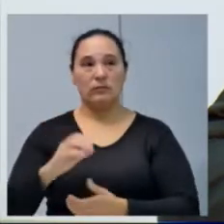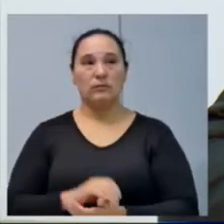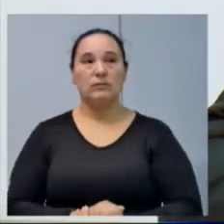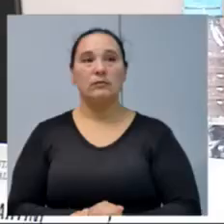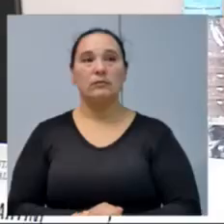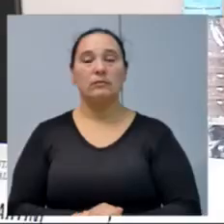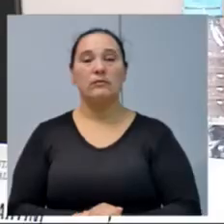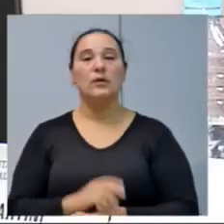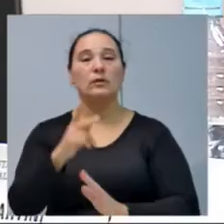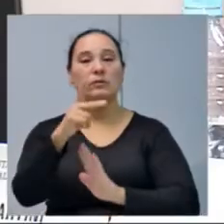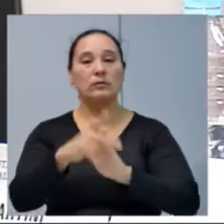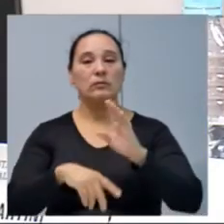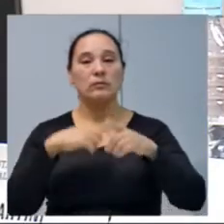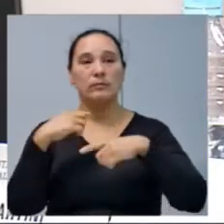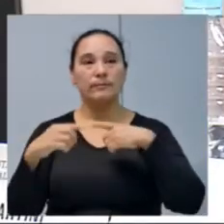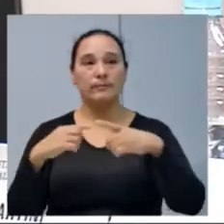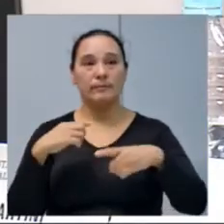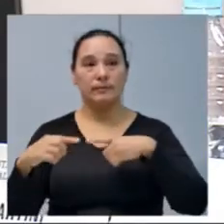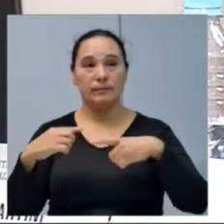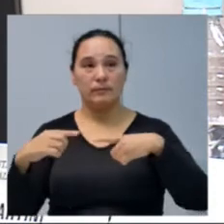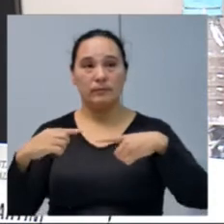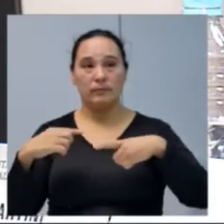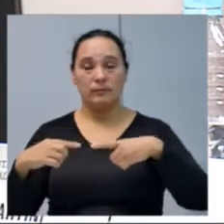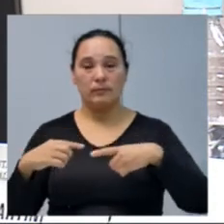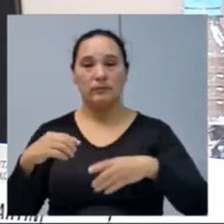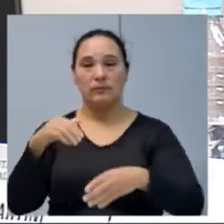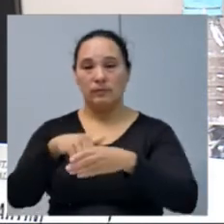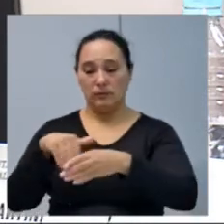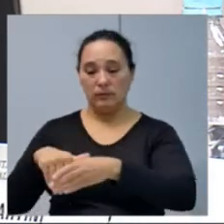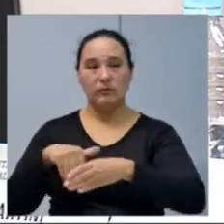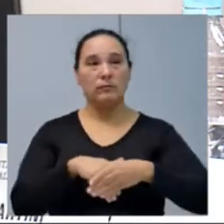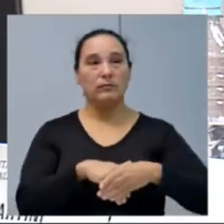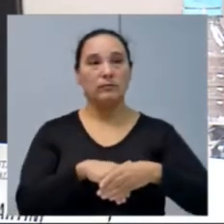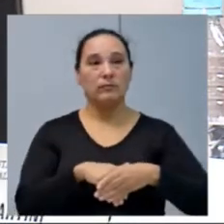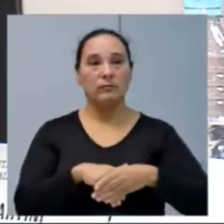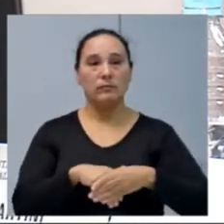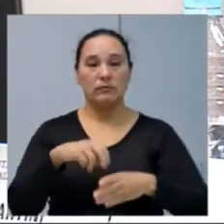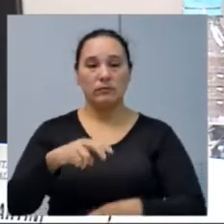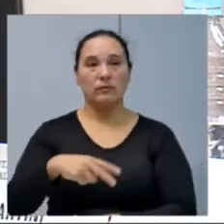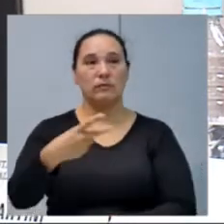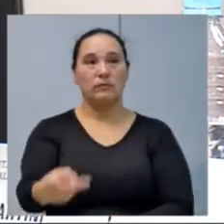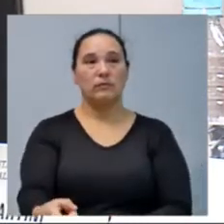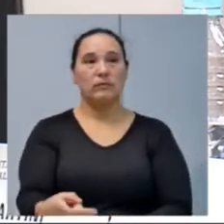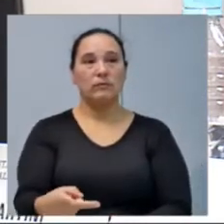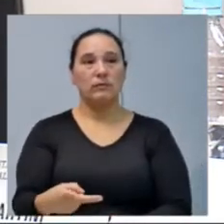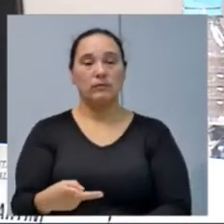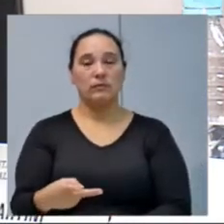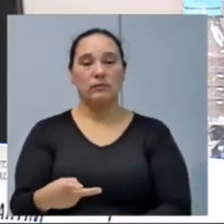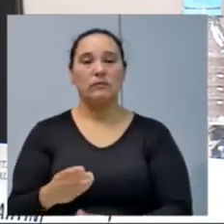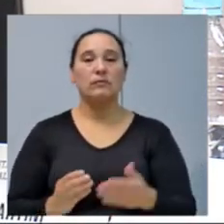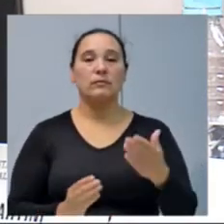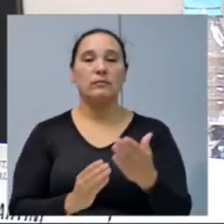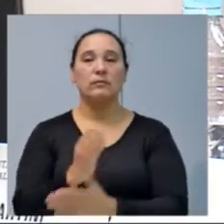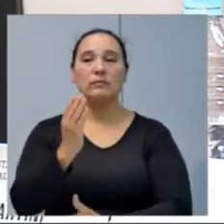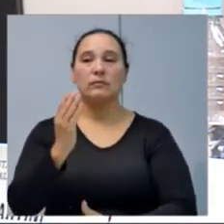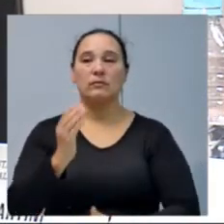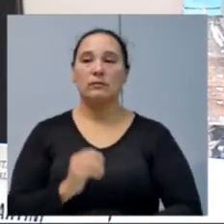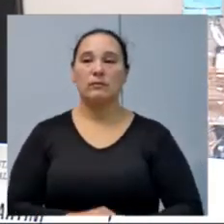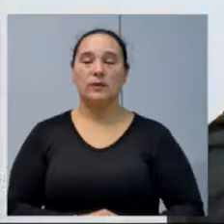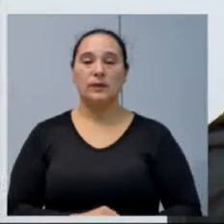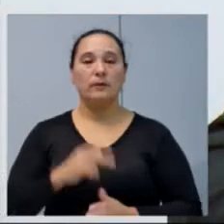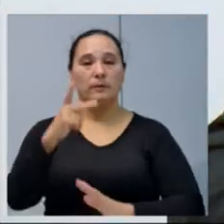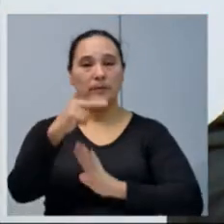O projeto está em discussão, em votação. Os contrários se manifestem, aprovado por unanimidade.